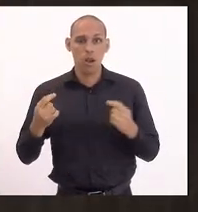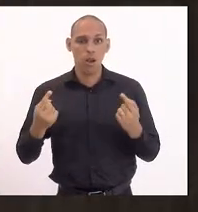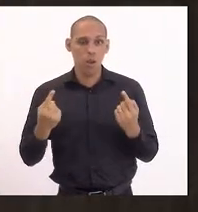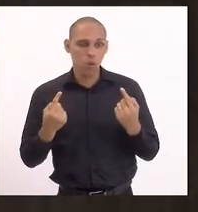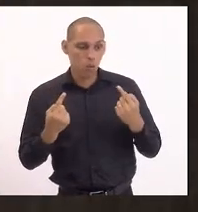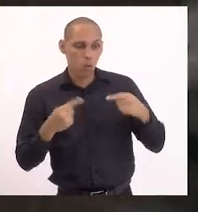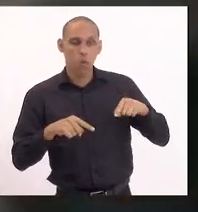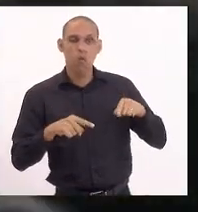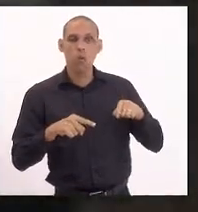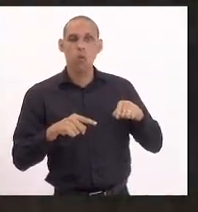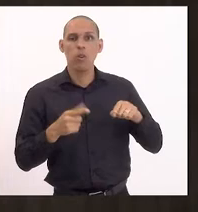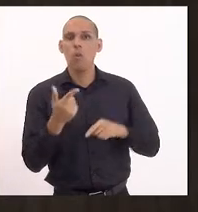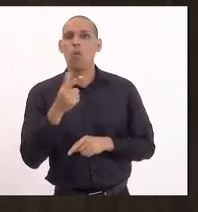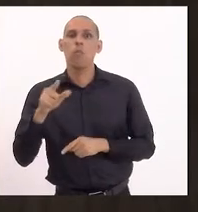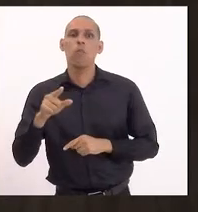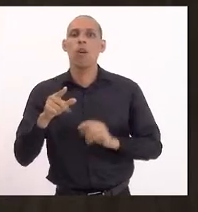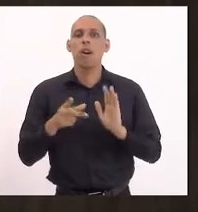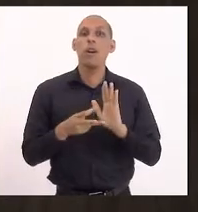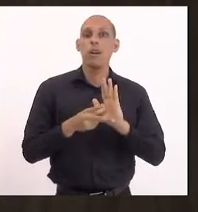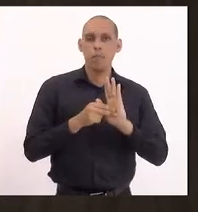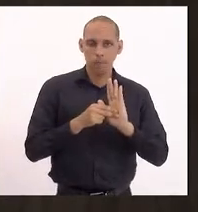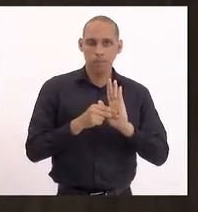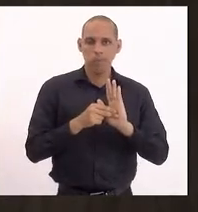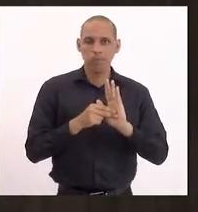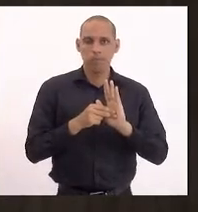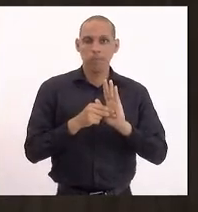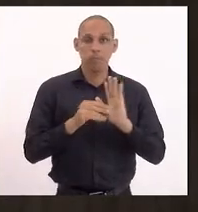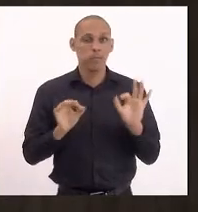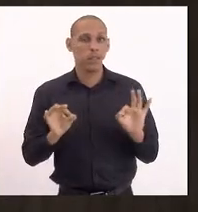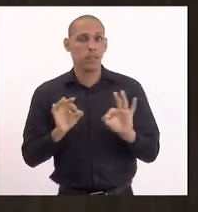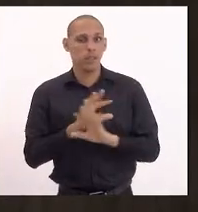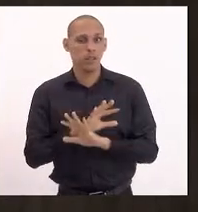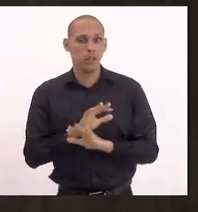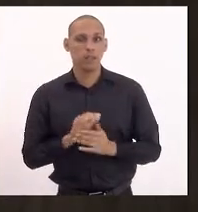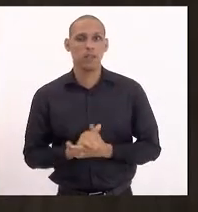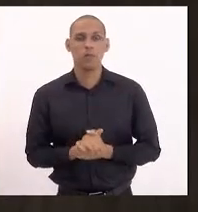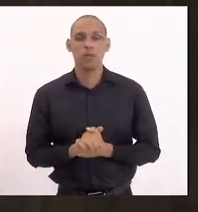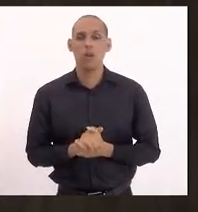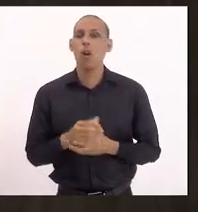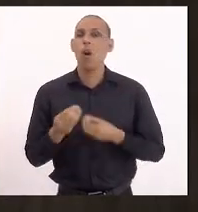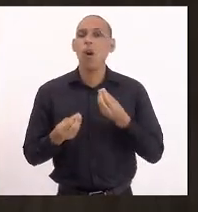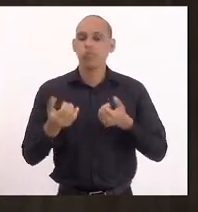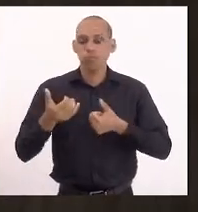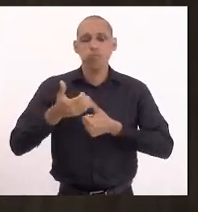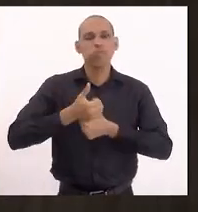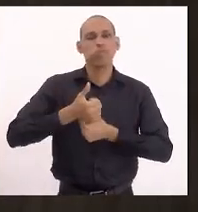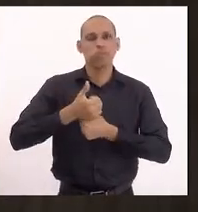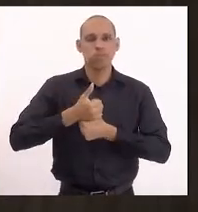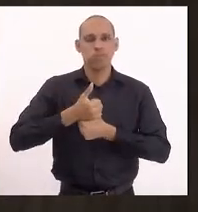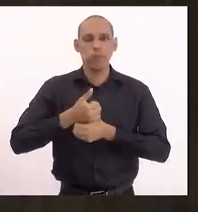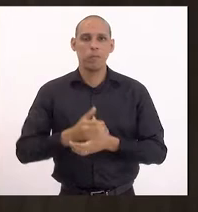demais emendas, concluindo por substitutivo